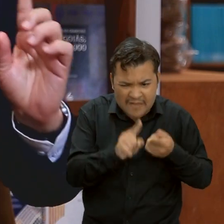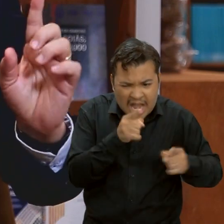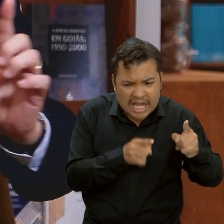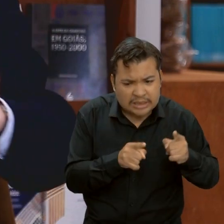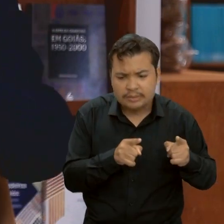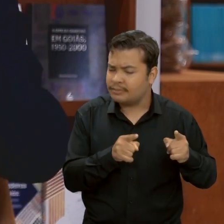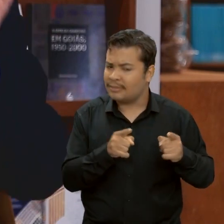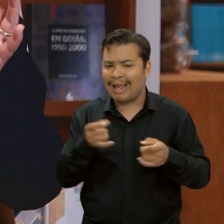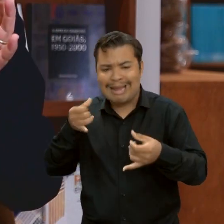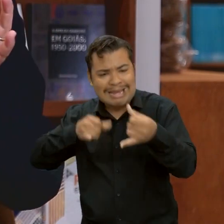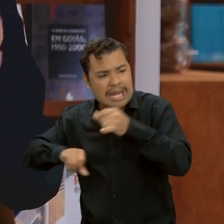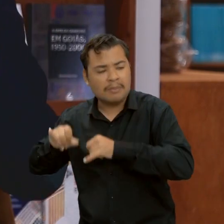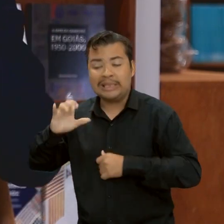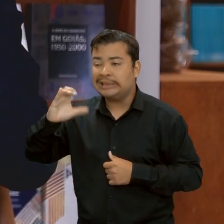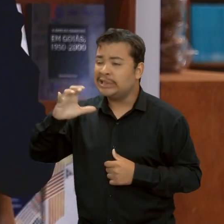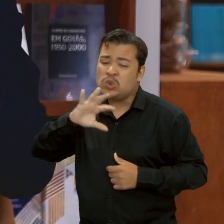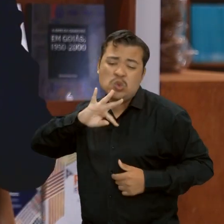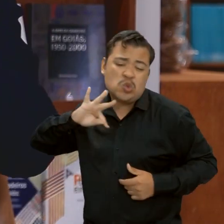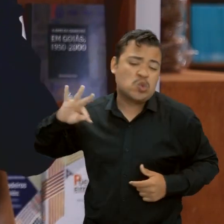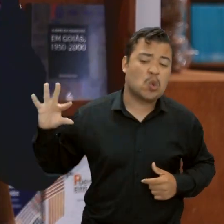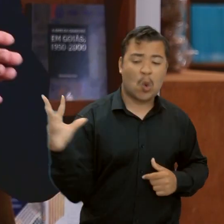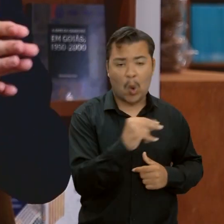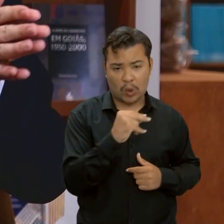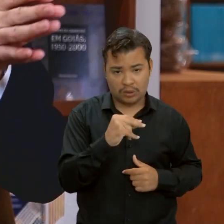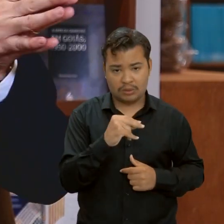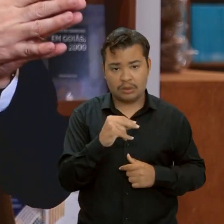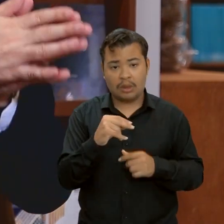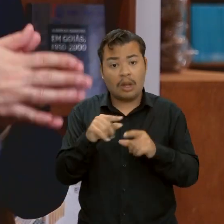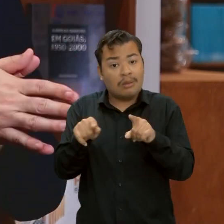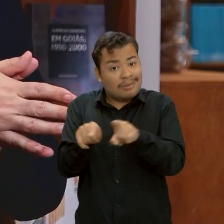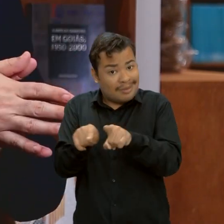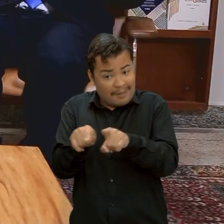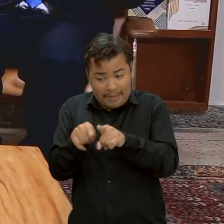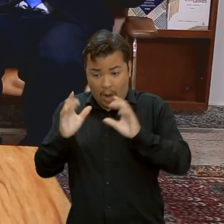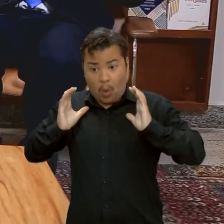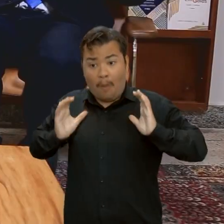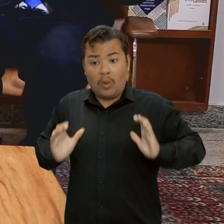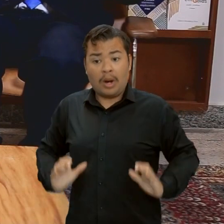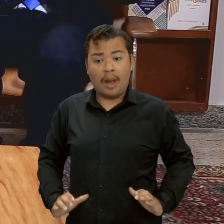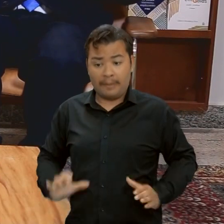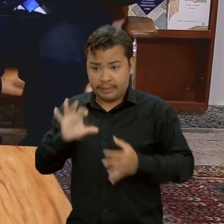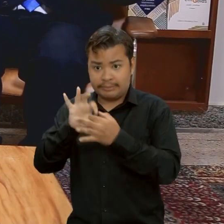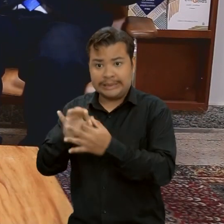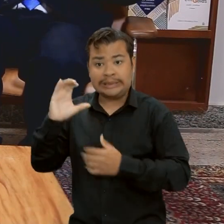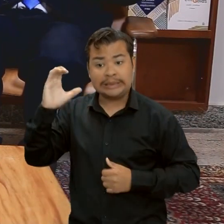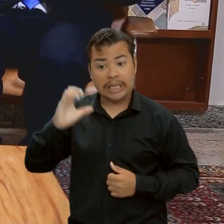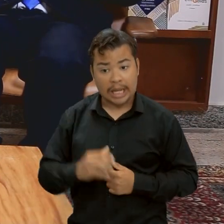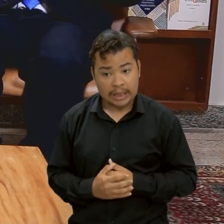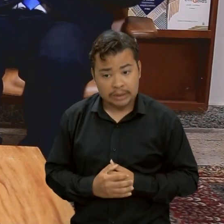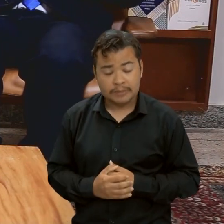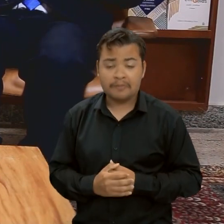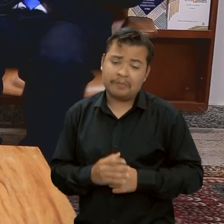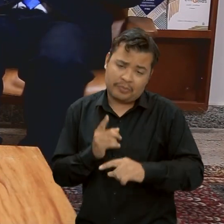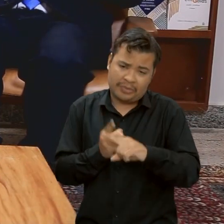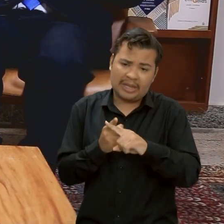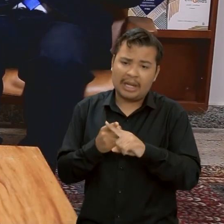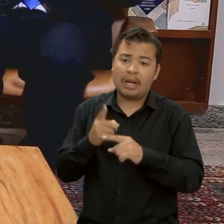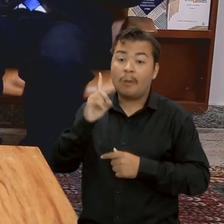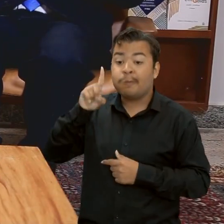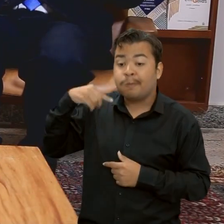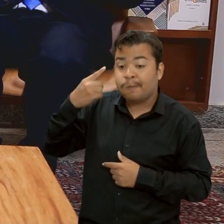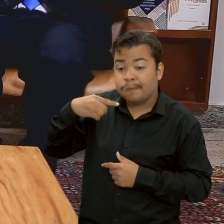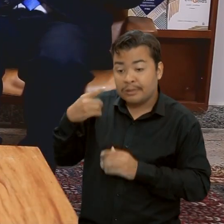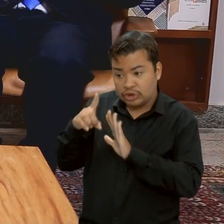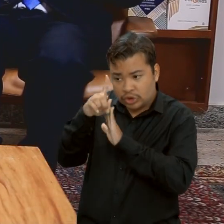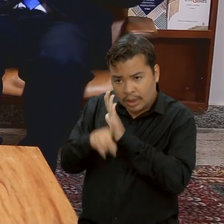em toda a ciência, inclusive na ciência comportamental. Já que o direito é uma ciência social